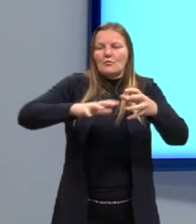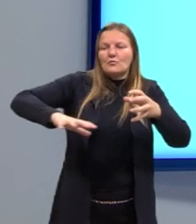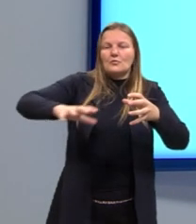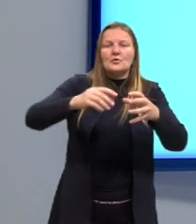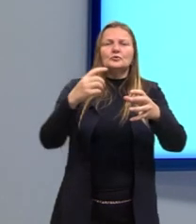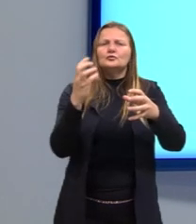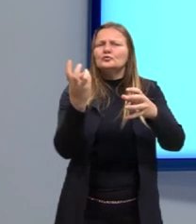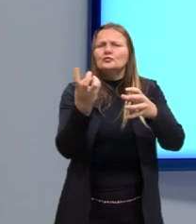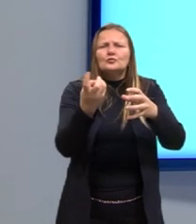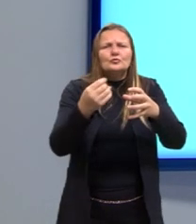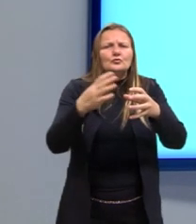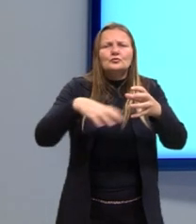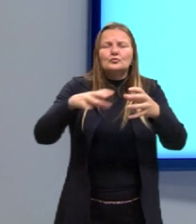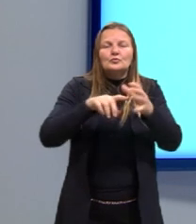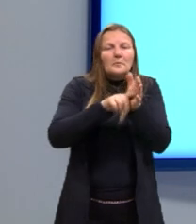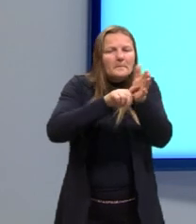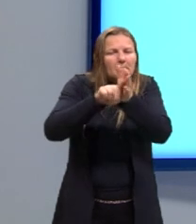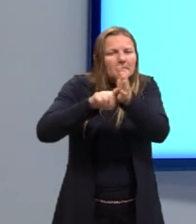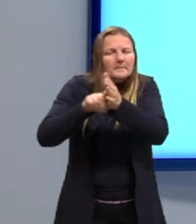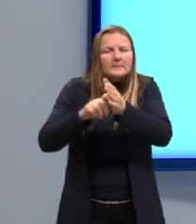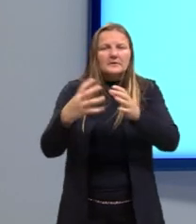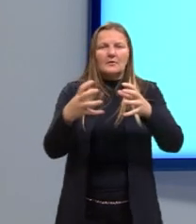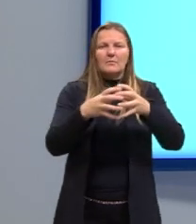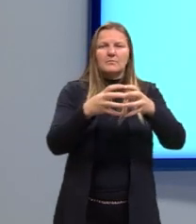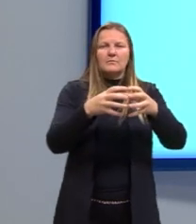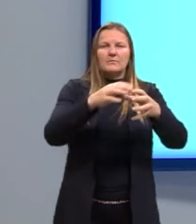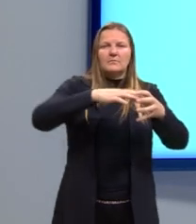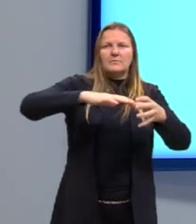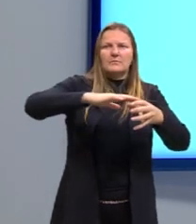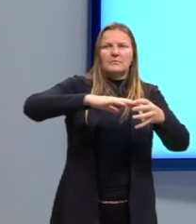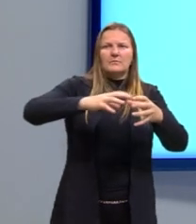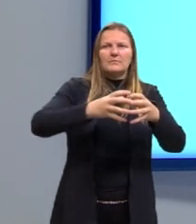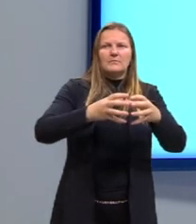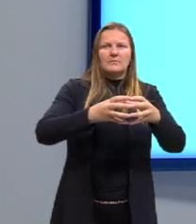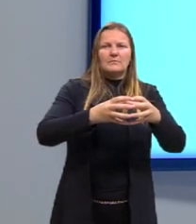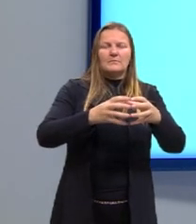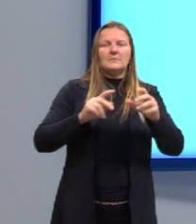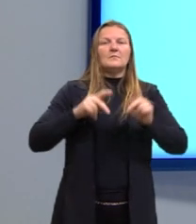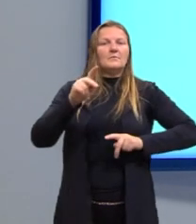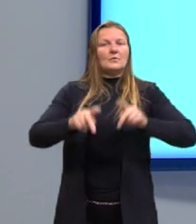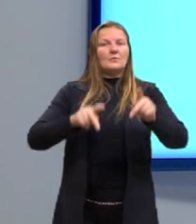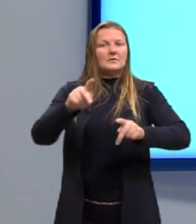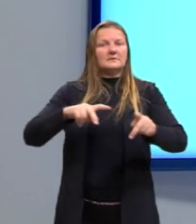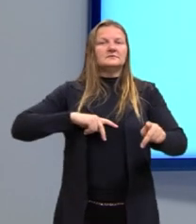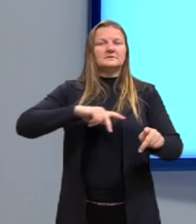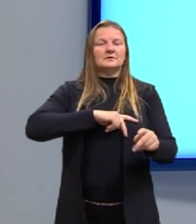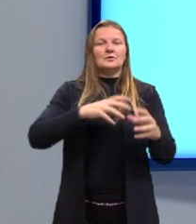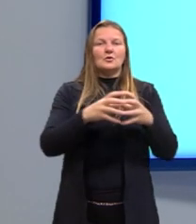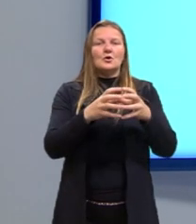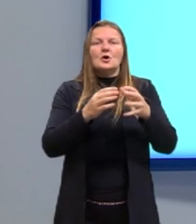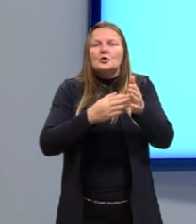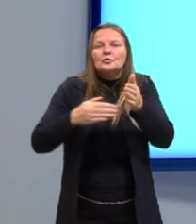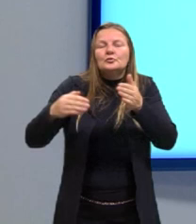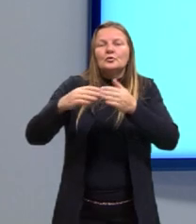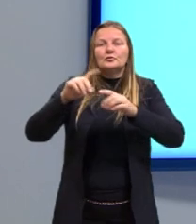elementos da pesquisa que vai ser realizada. A população, ela é formada por todos os elementos desse